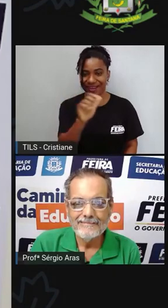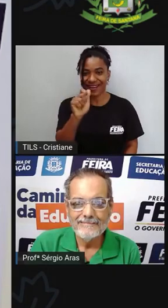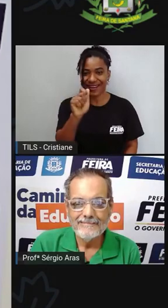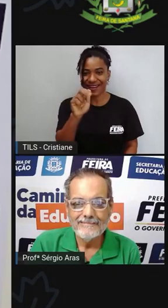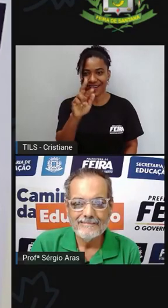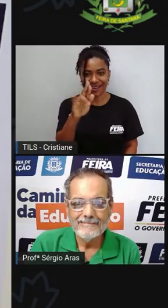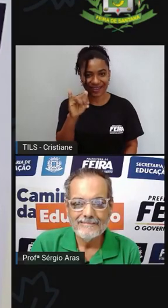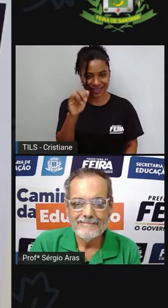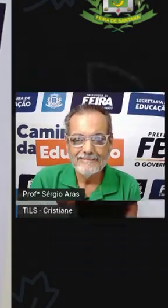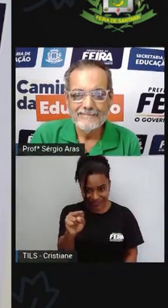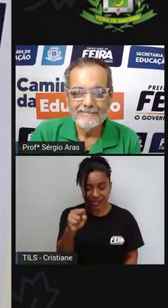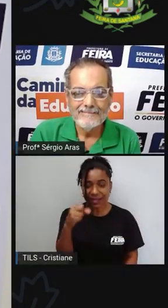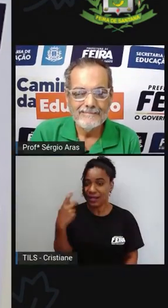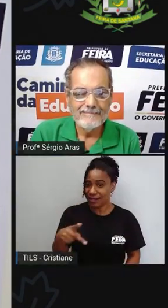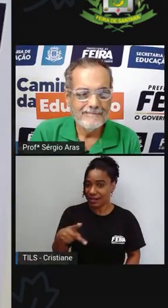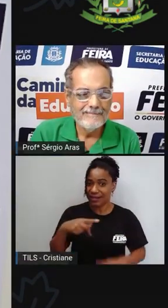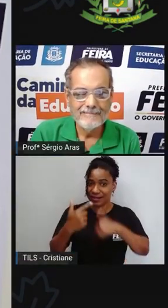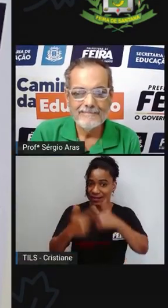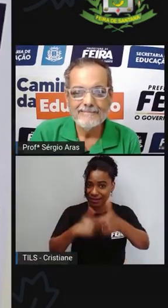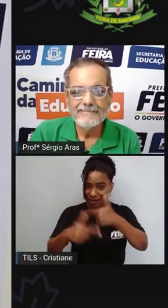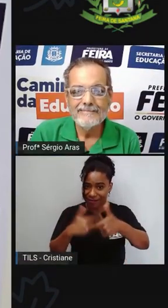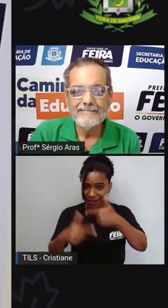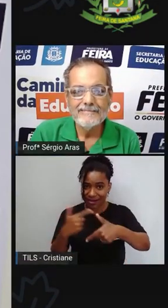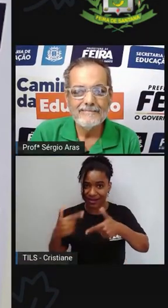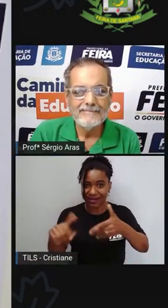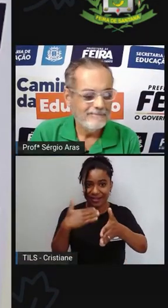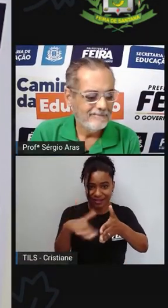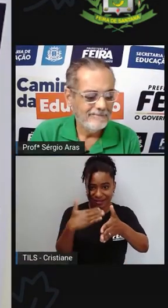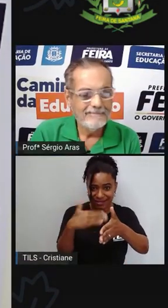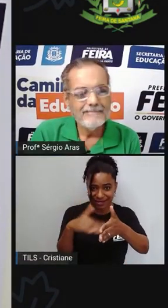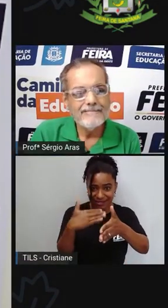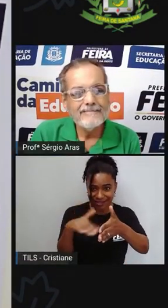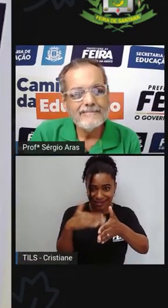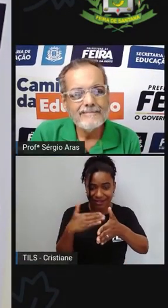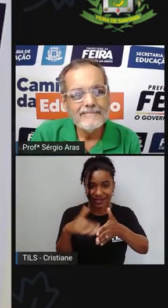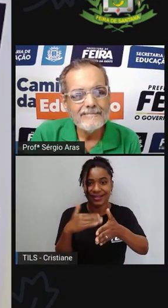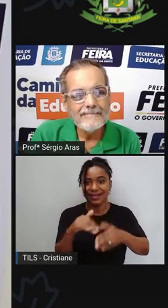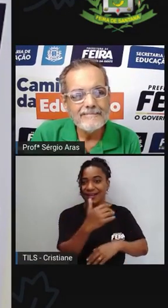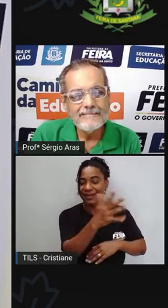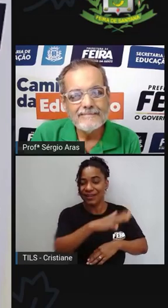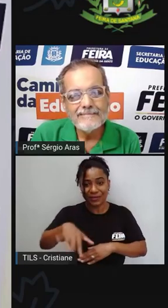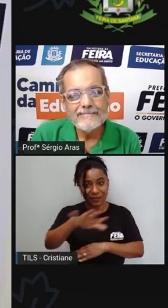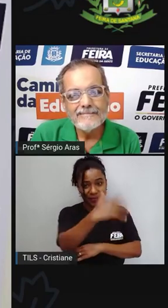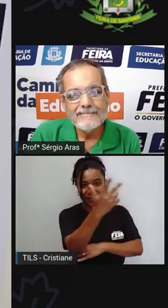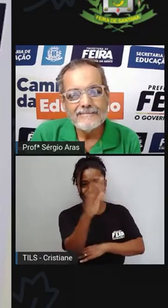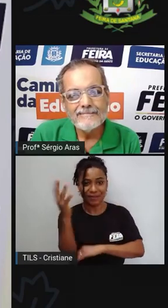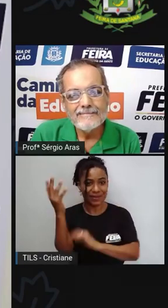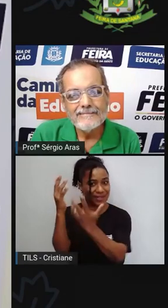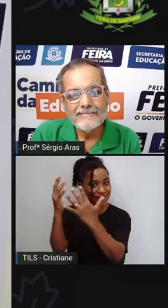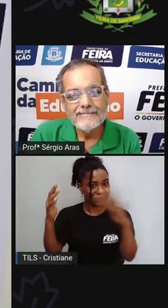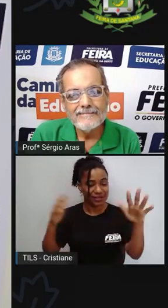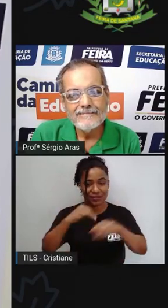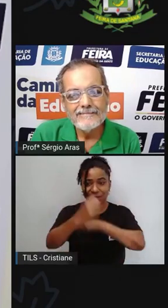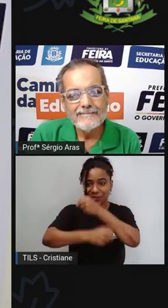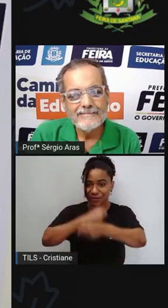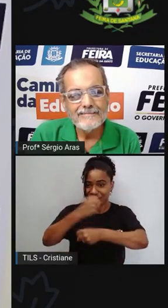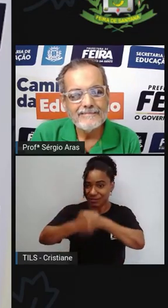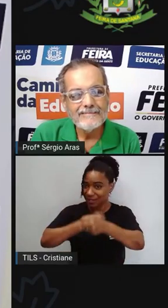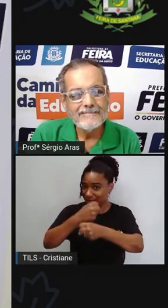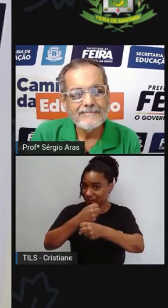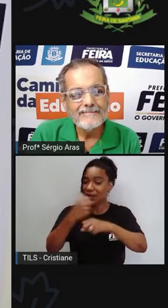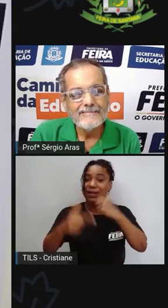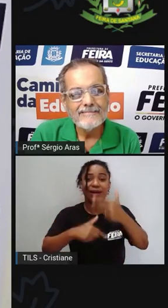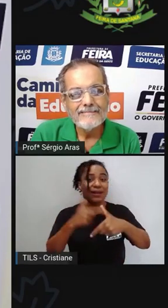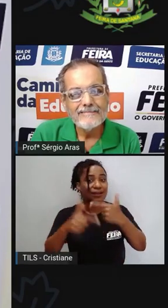lotado na Secretaria Municipal de Meio Ambiente. Há muitos anos, Sérgio trabalha com licenciamento ambiental,